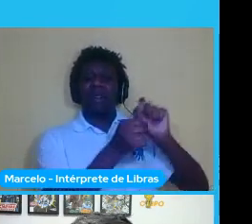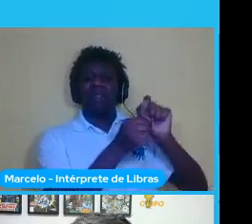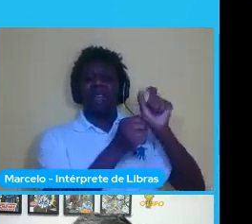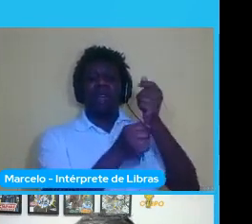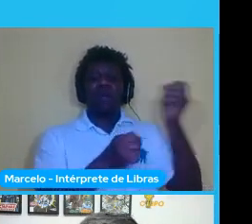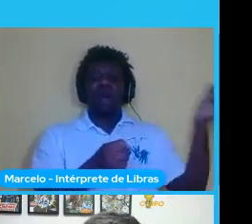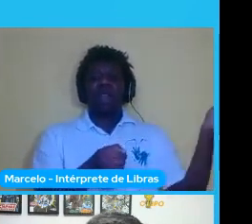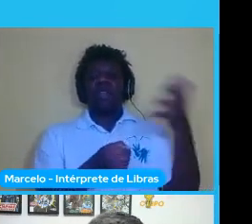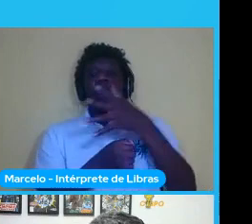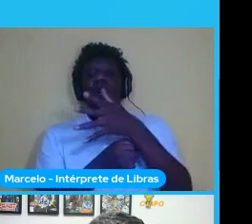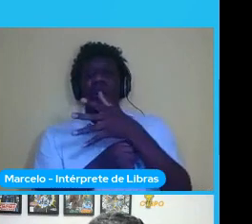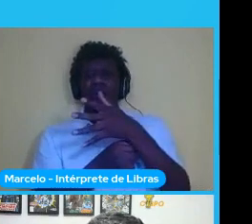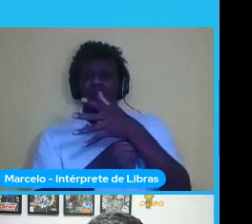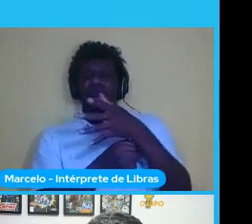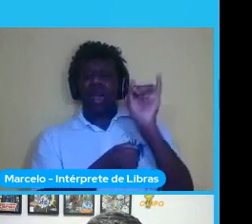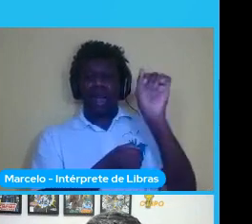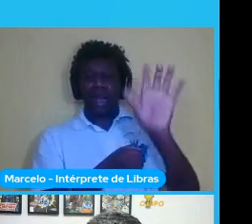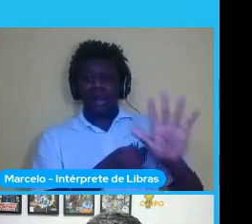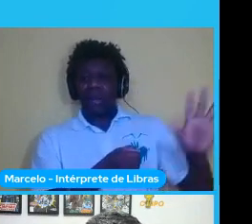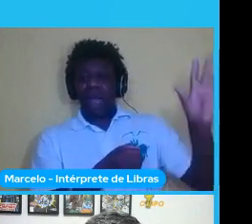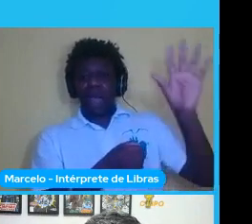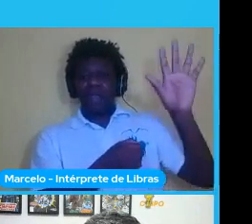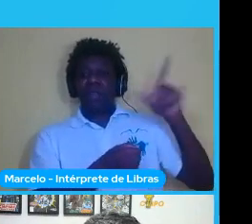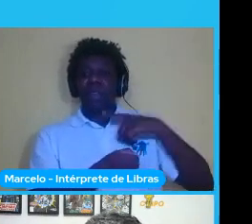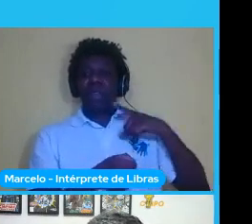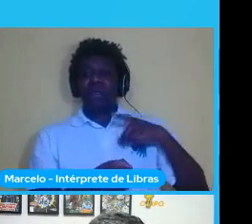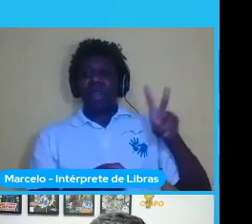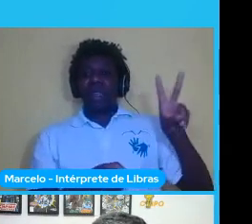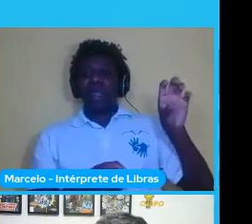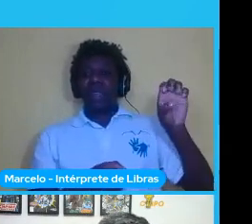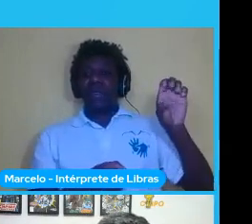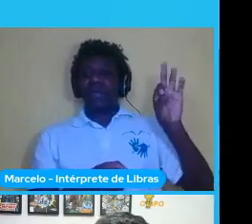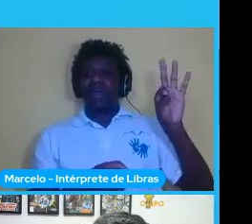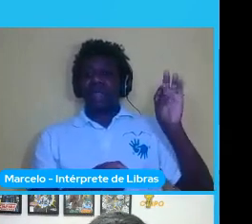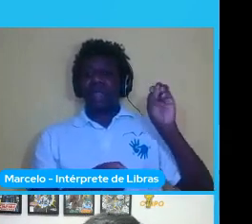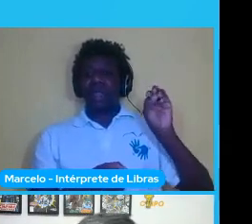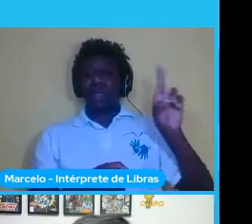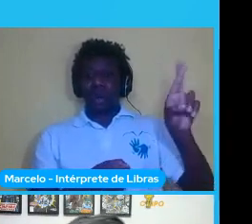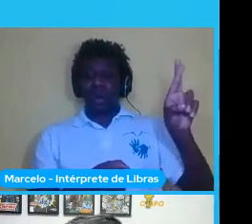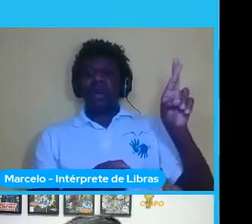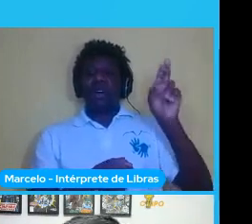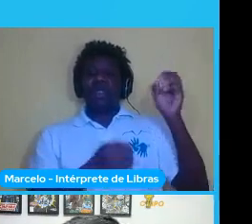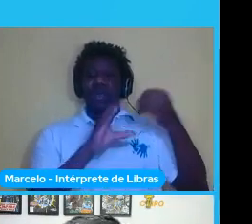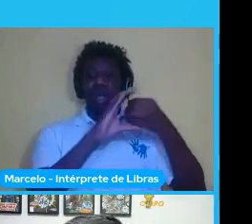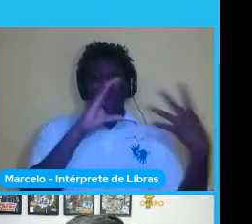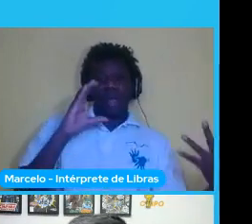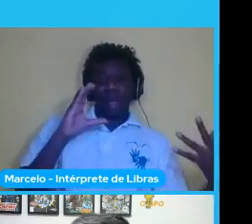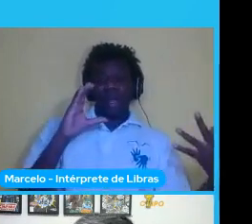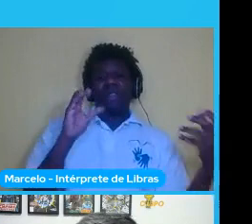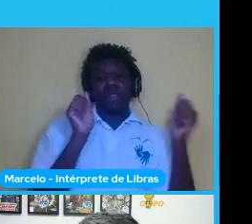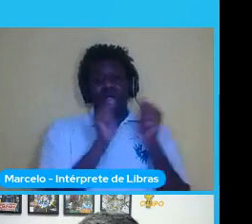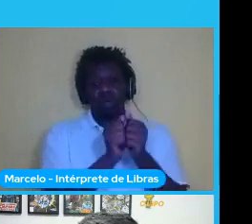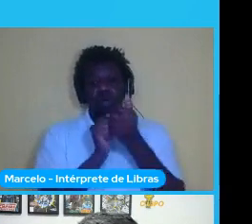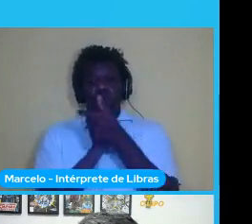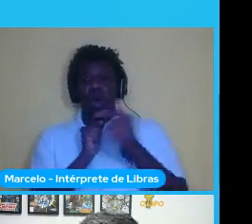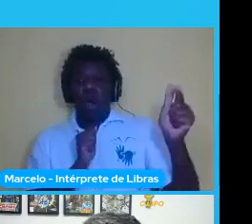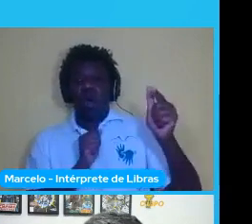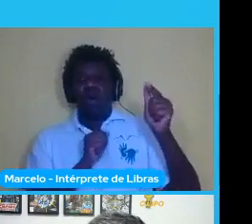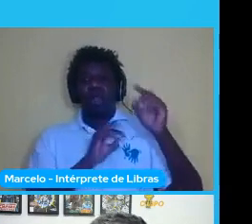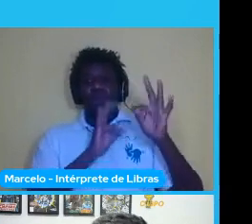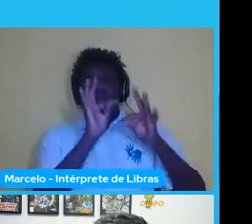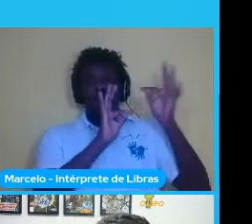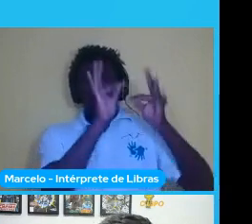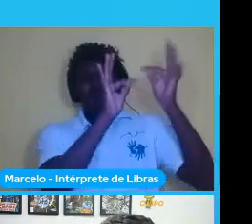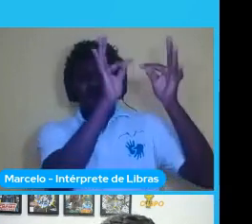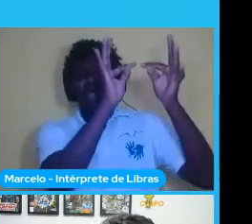vai ser uma nova imagem você vai ter um vetor de características chamado filtro e map juntamente com outras tecnologias de